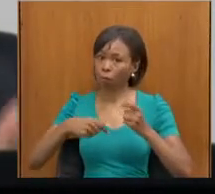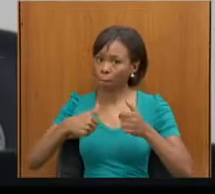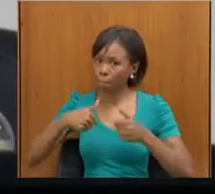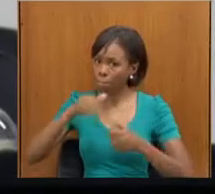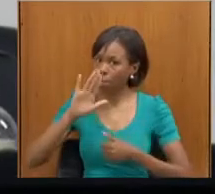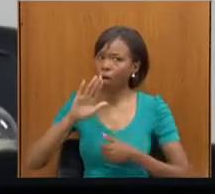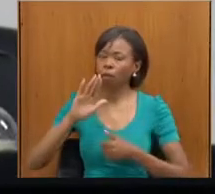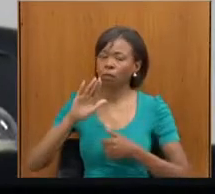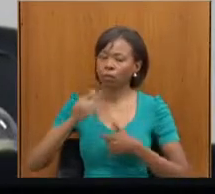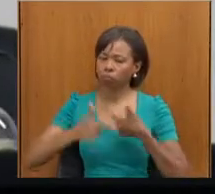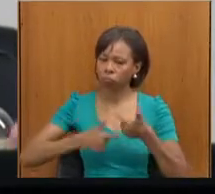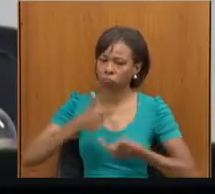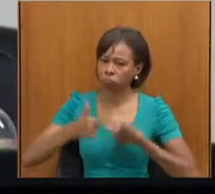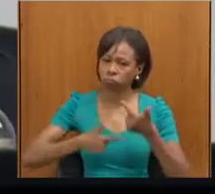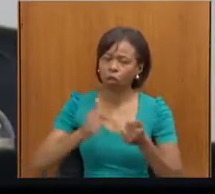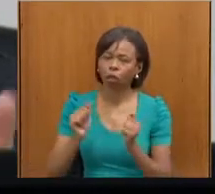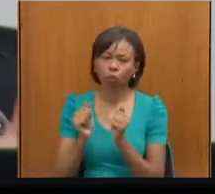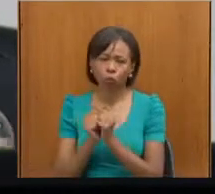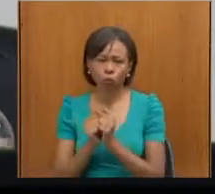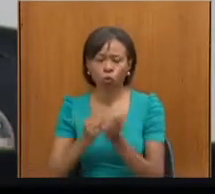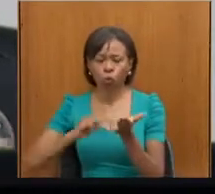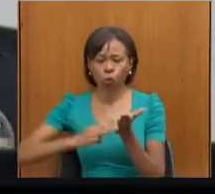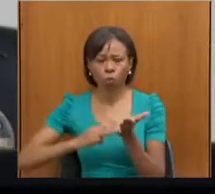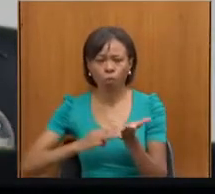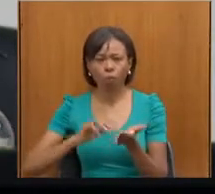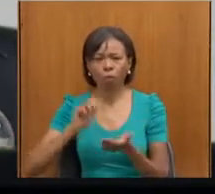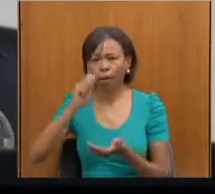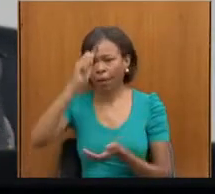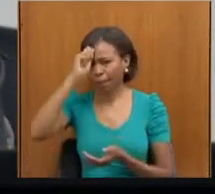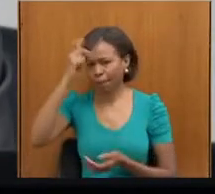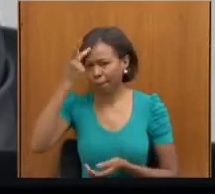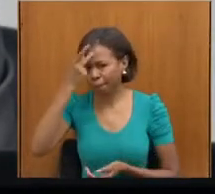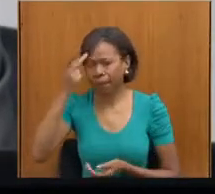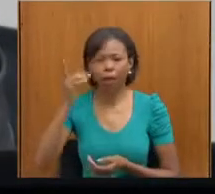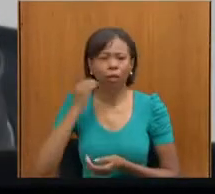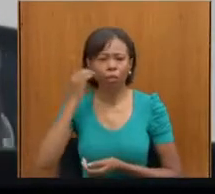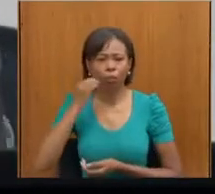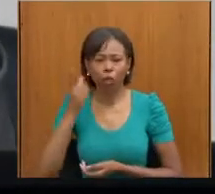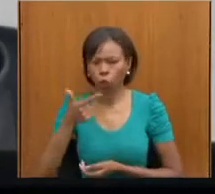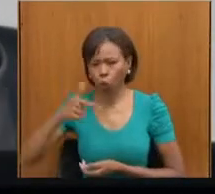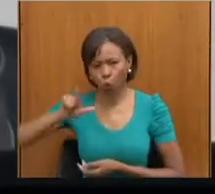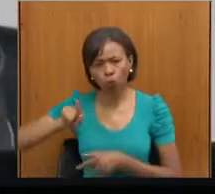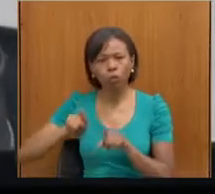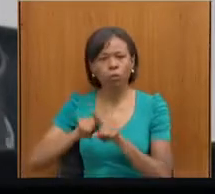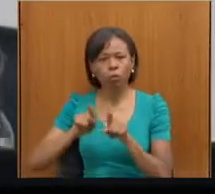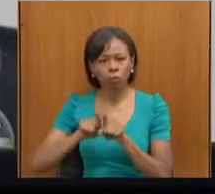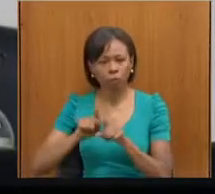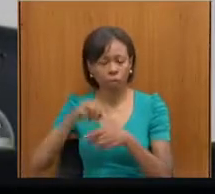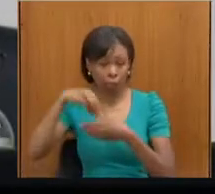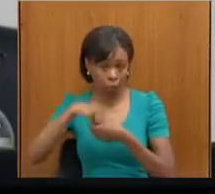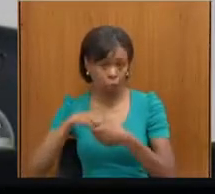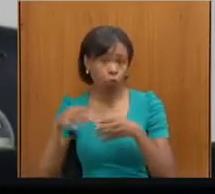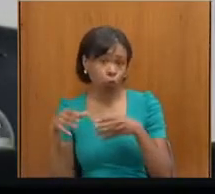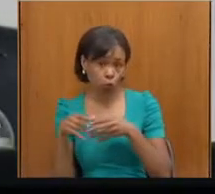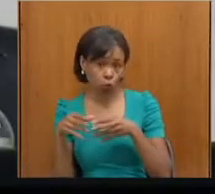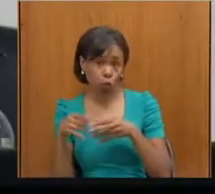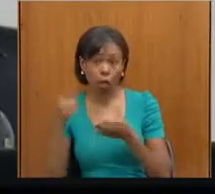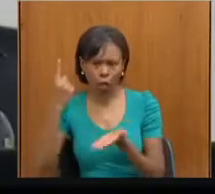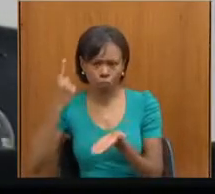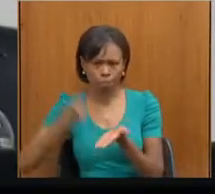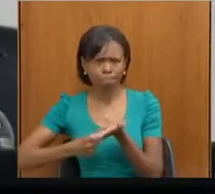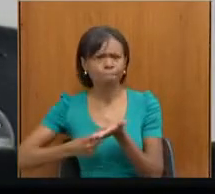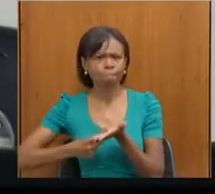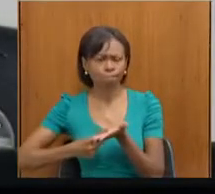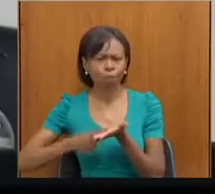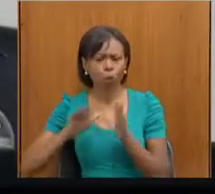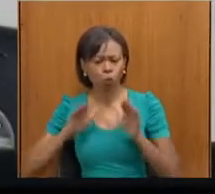juntamente com todos os membros, deputada Ana Paula, os deputados que compõem essa comissão, que são deputados muito comprometidos com a